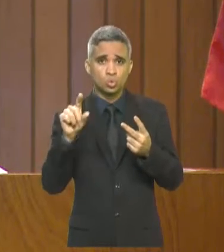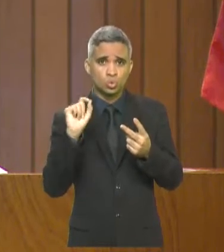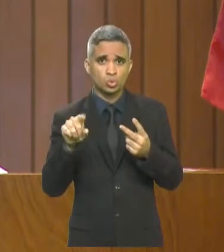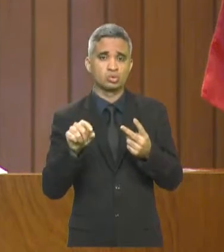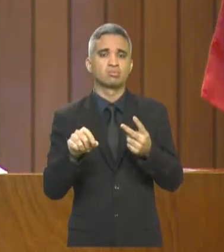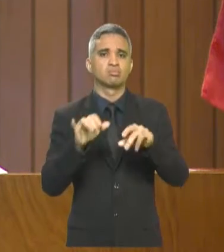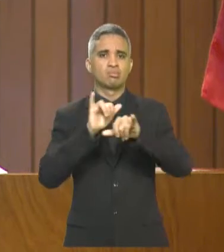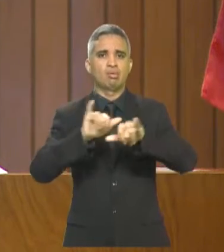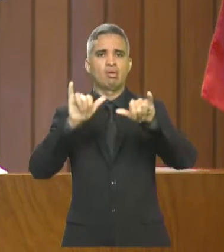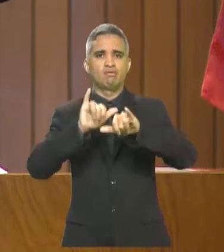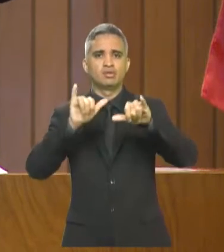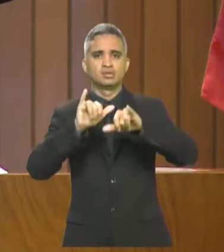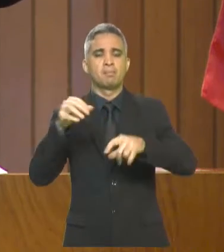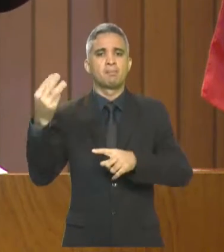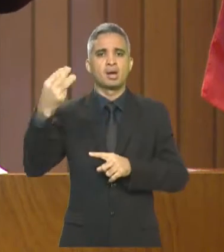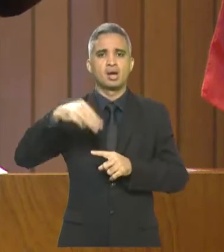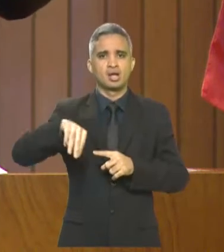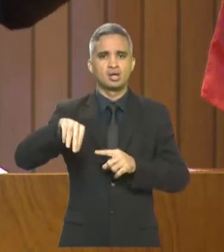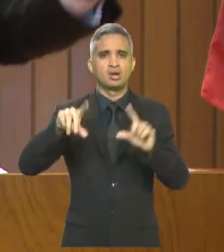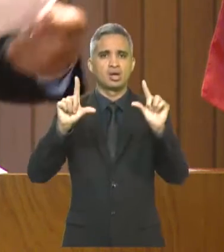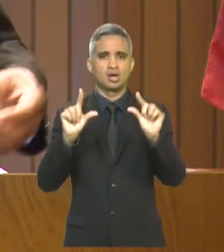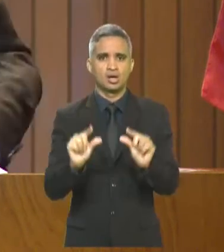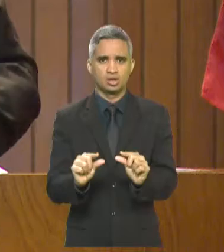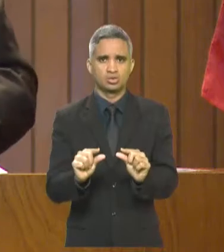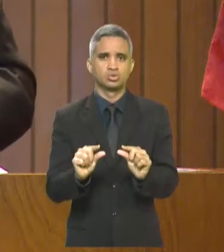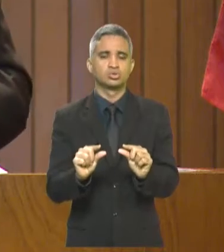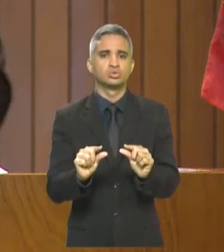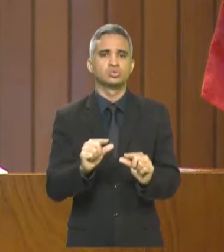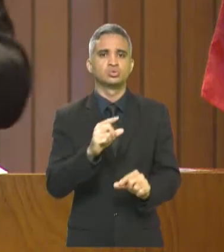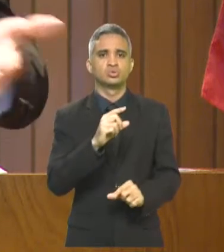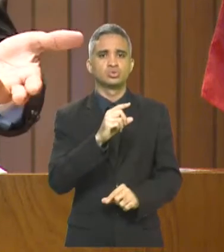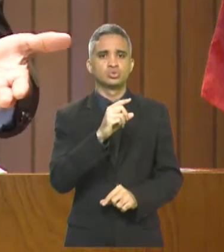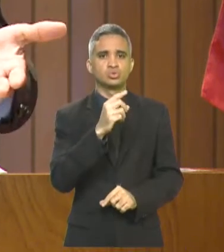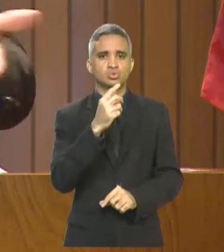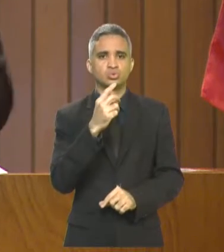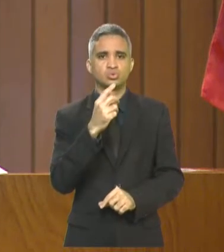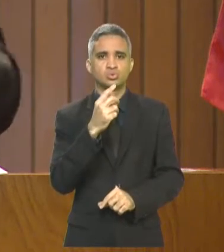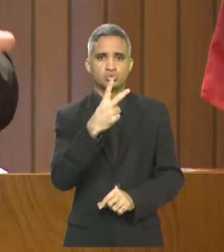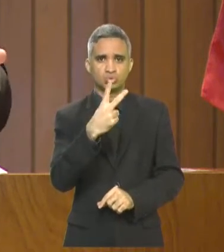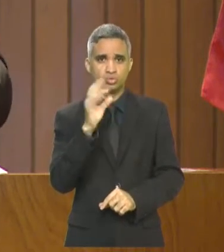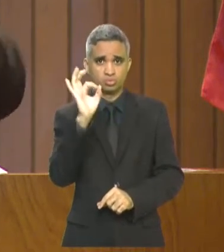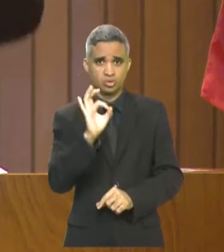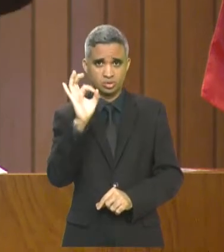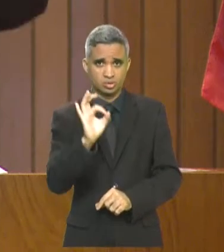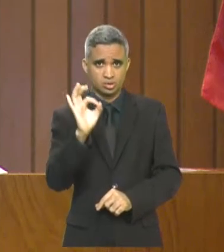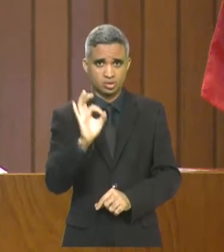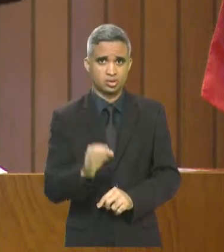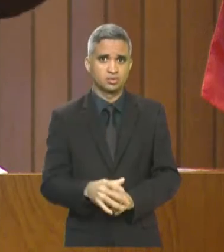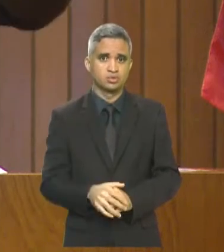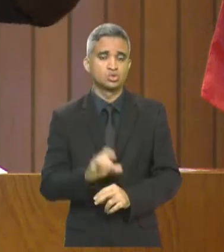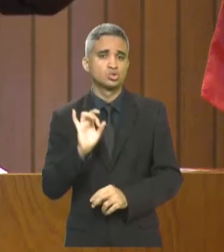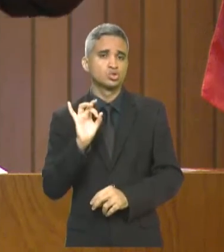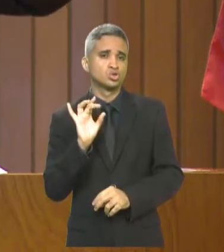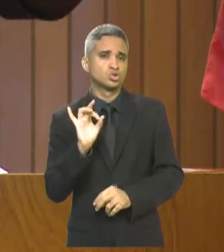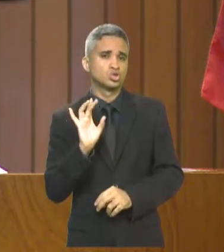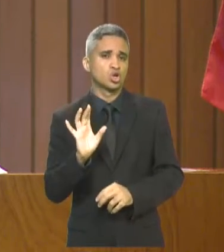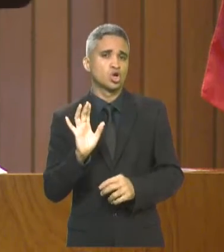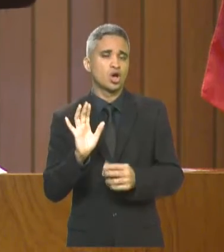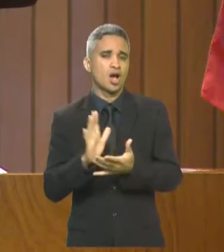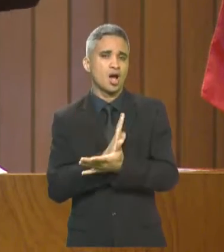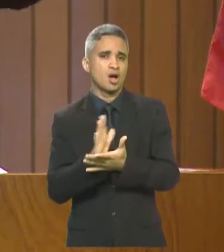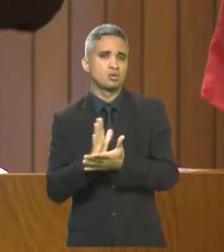para 2% imposto sobre o ônibus usado nos ônibus. Ele só esquece de falar que foi para aliados em Imperatriz,